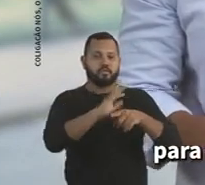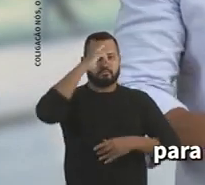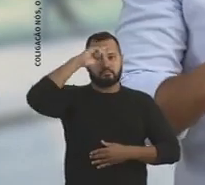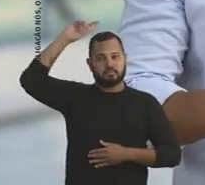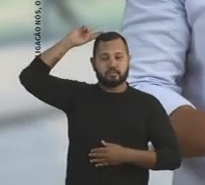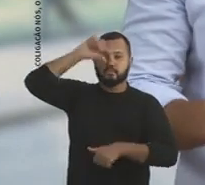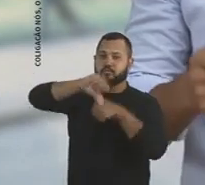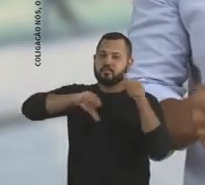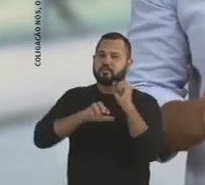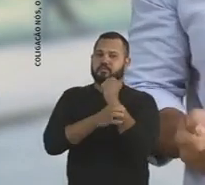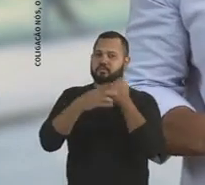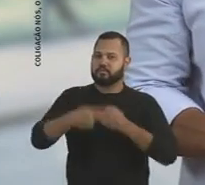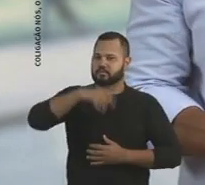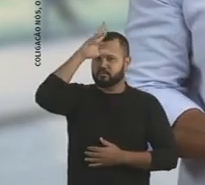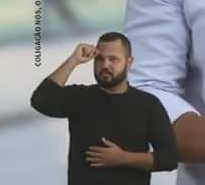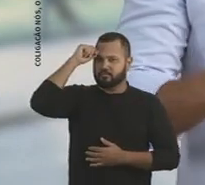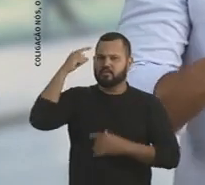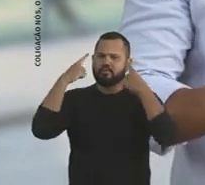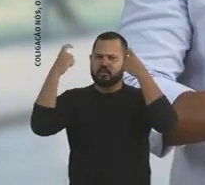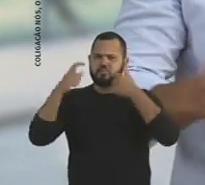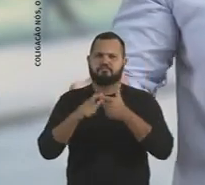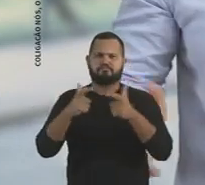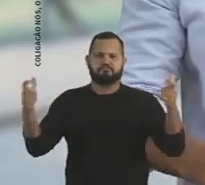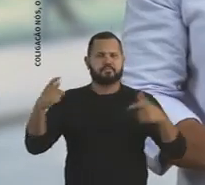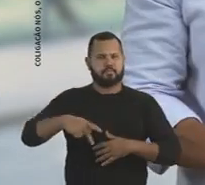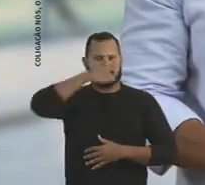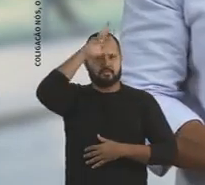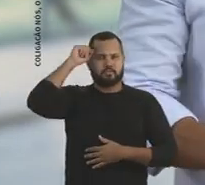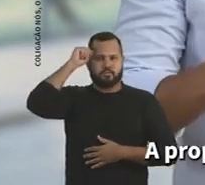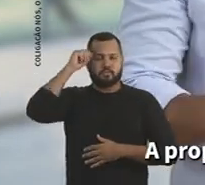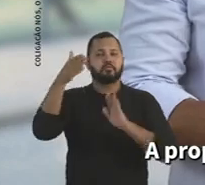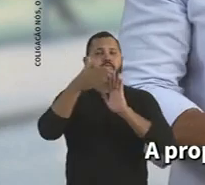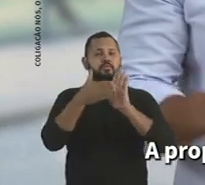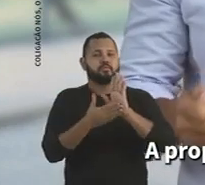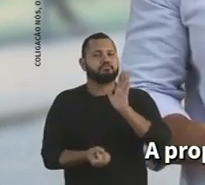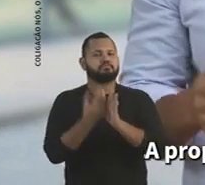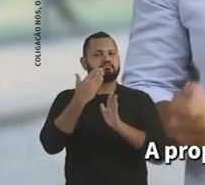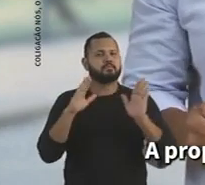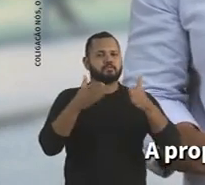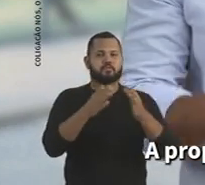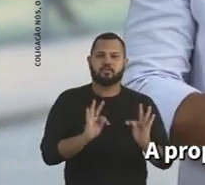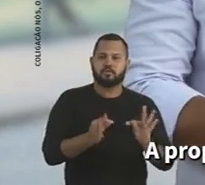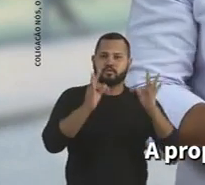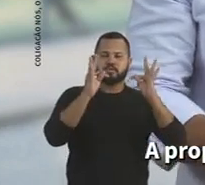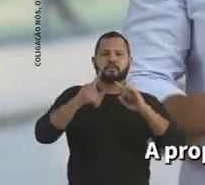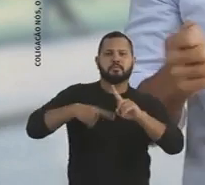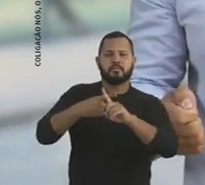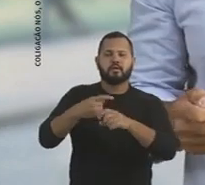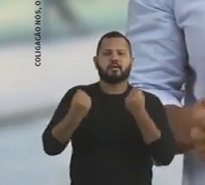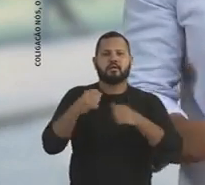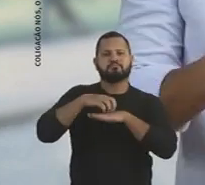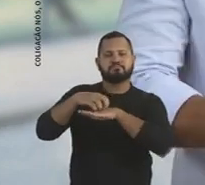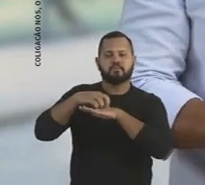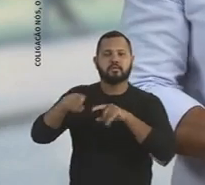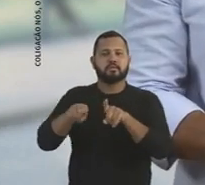Nicolau a mudar a segurança no Amazonas. A violência explode em todo o estado. A proposta é investir em inteligência e tecnologia com mais